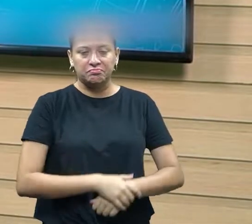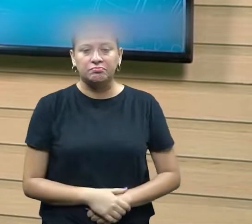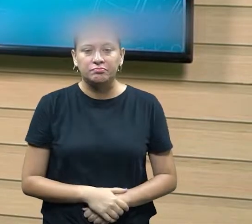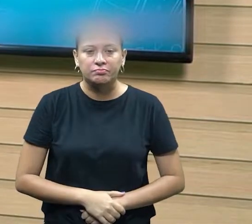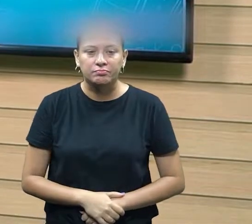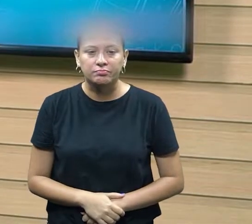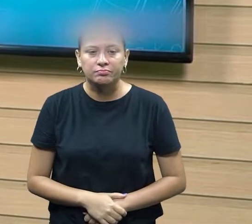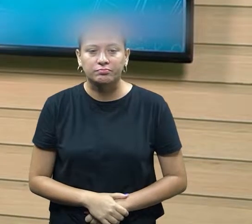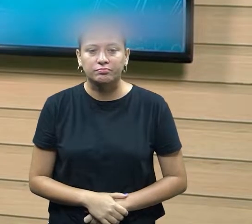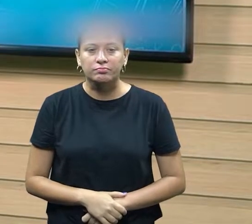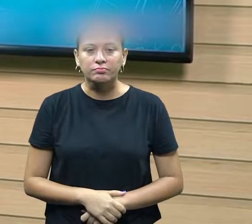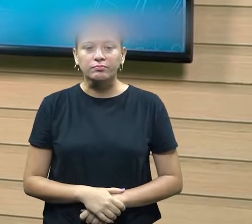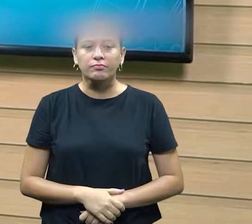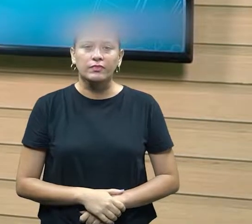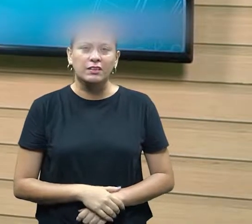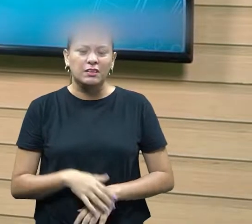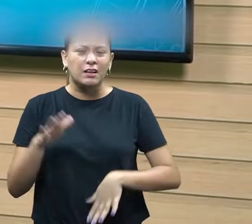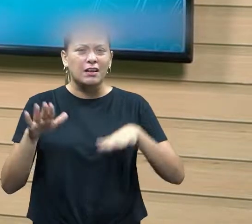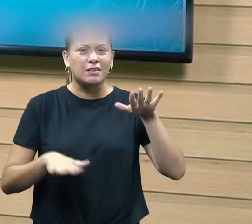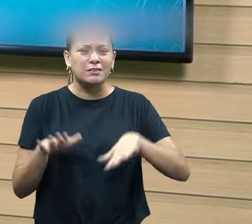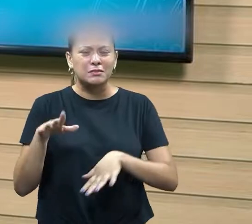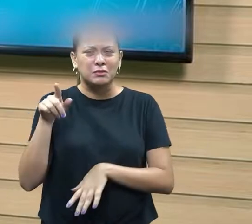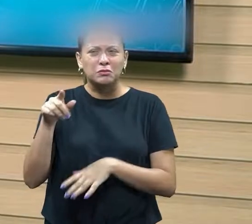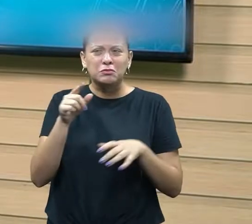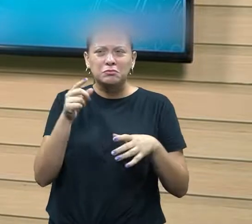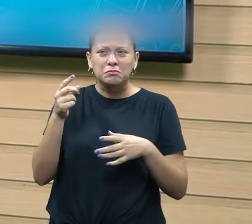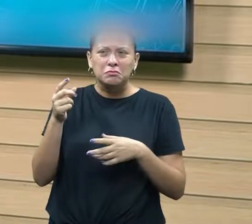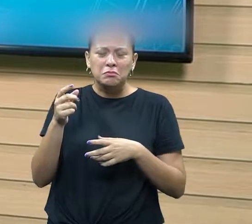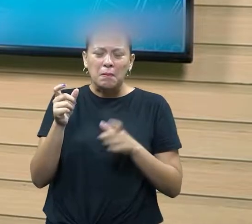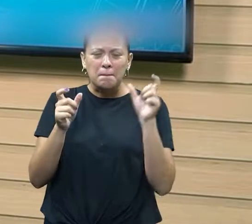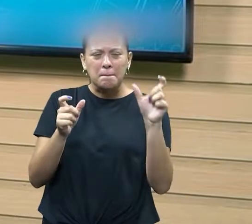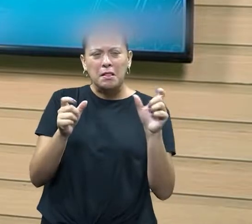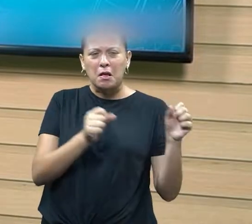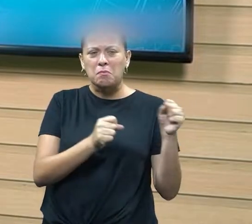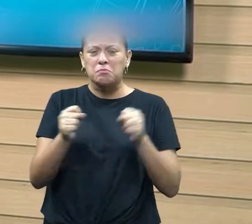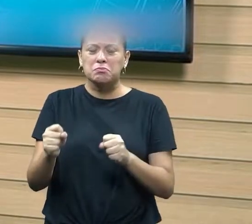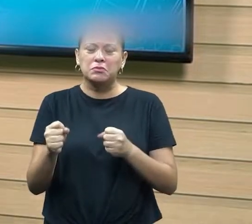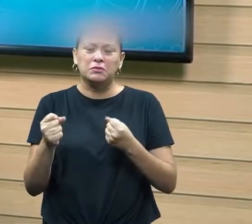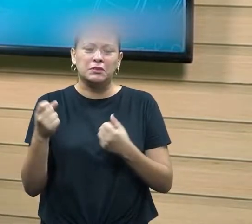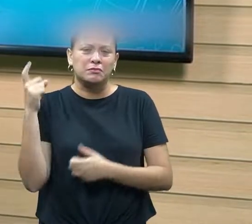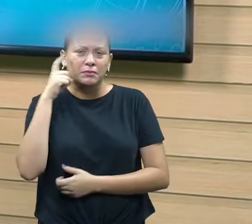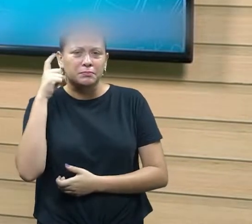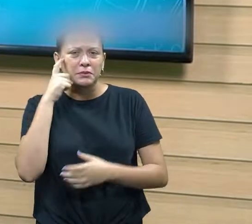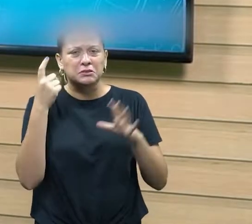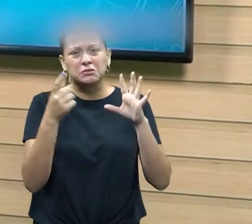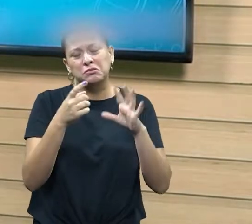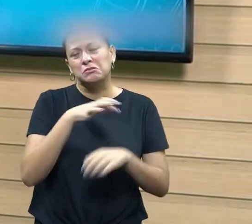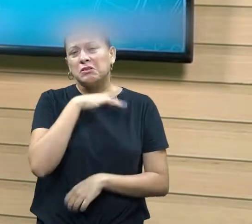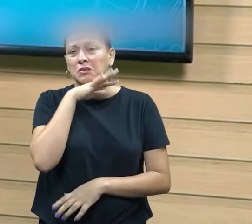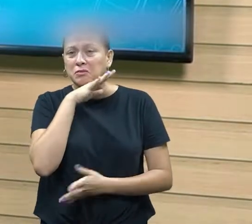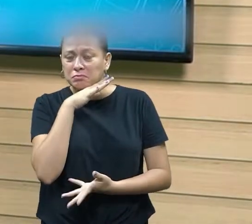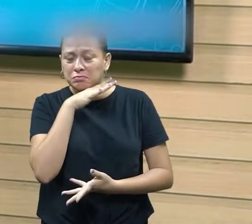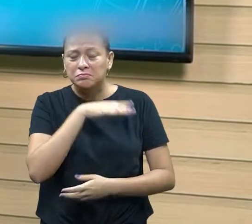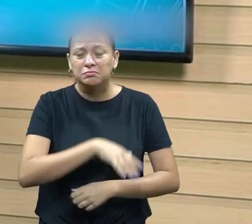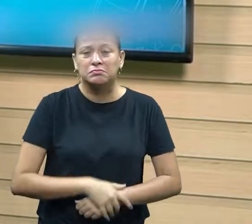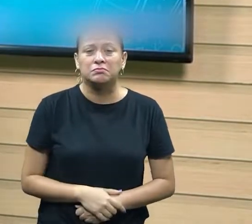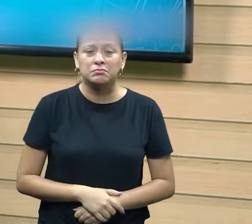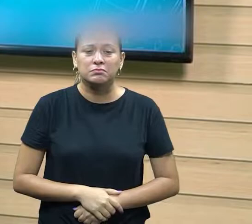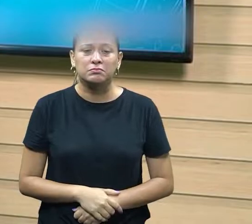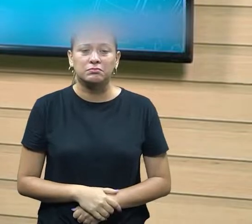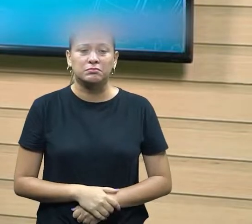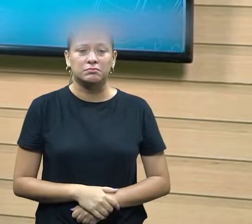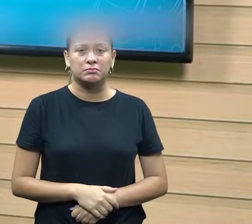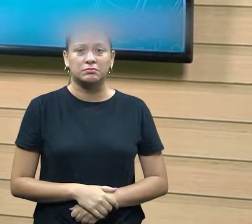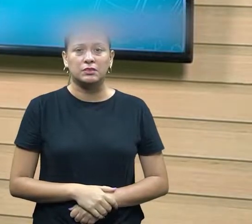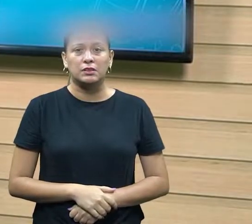é uma situação ruim porque muitas das vezes acontece mesmo as pessoas que tem poder né acham que estão